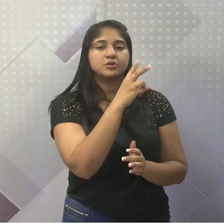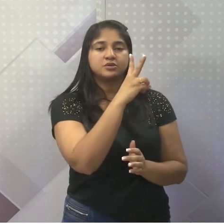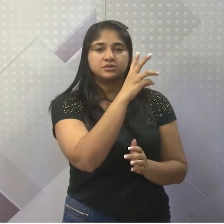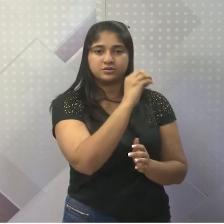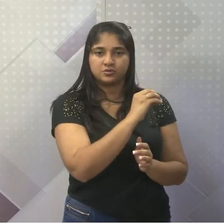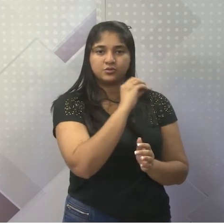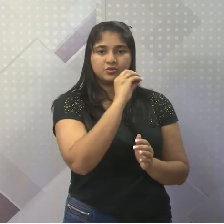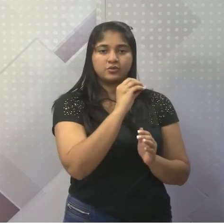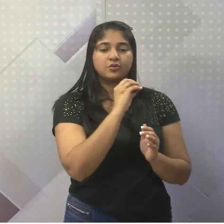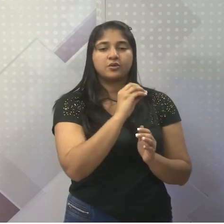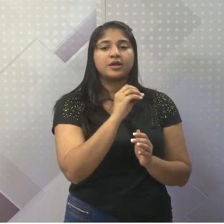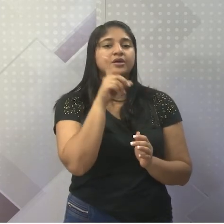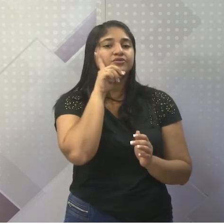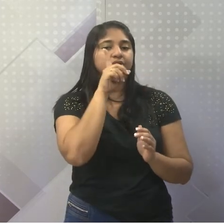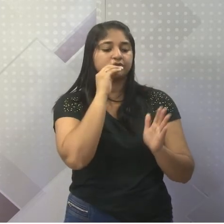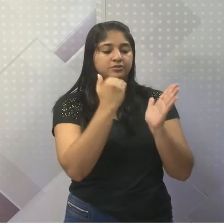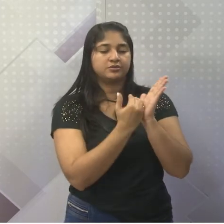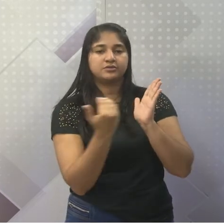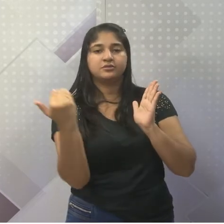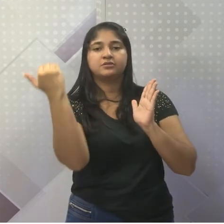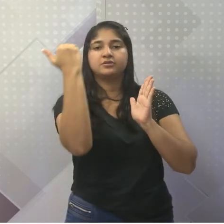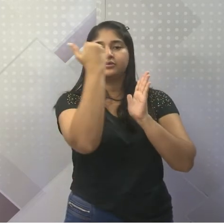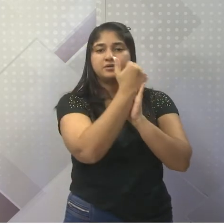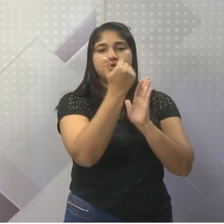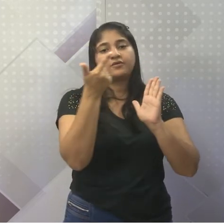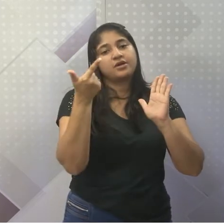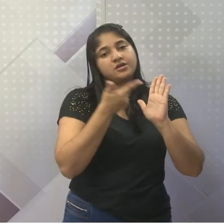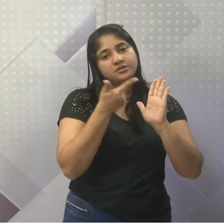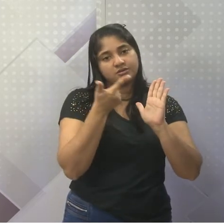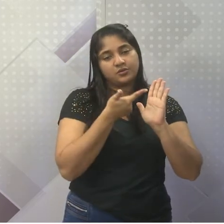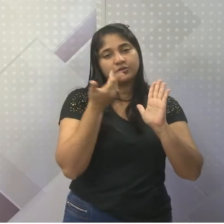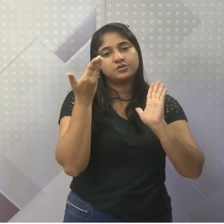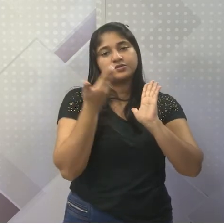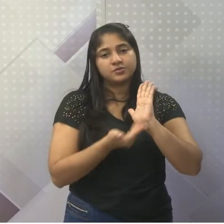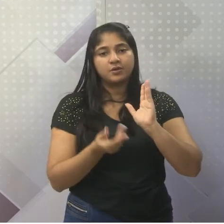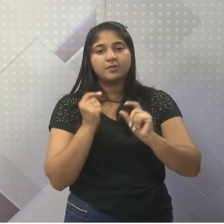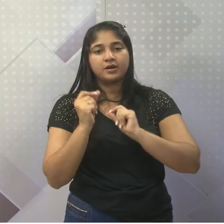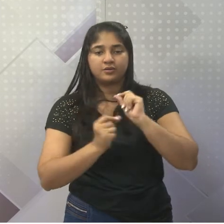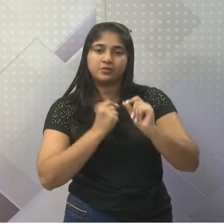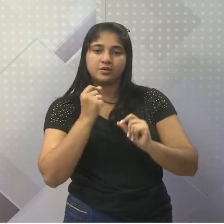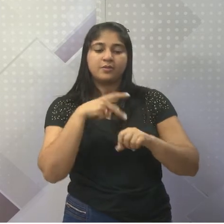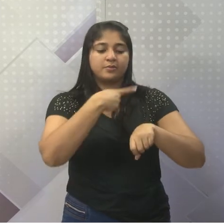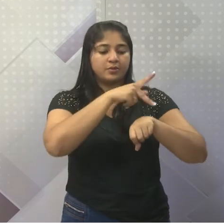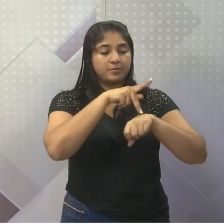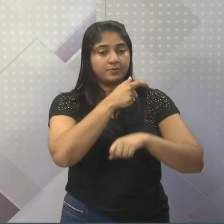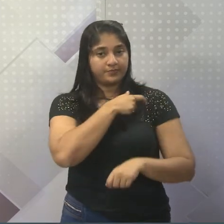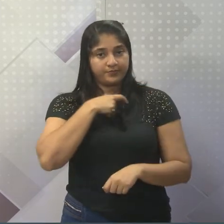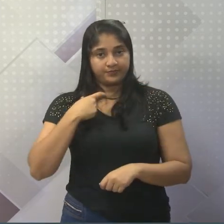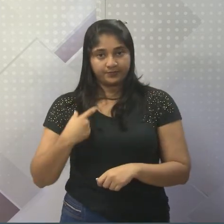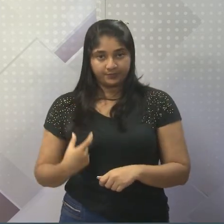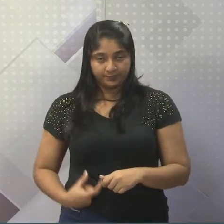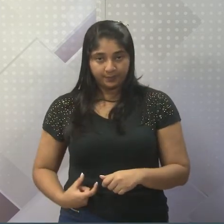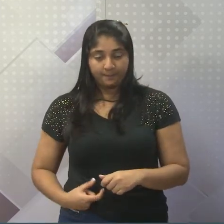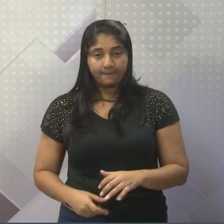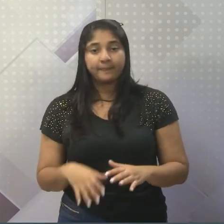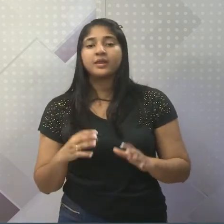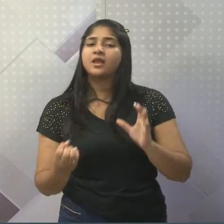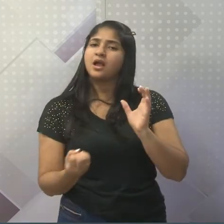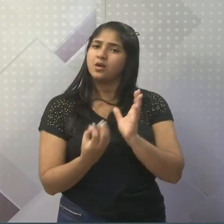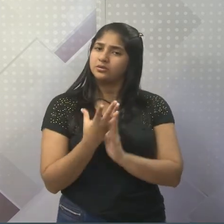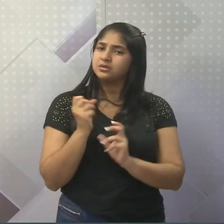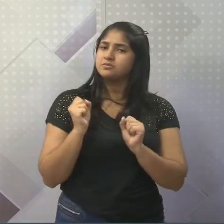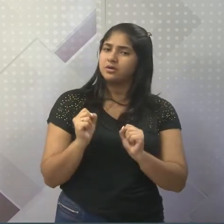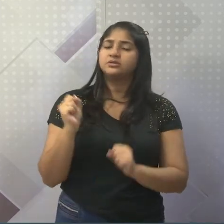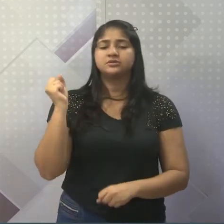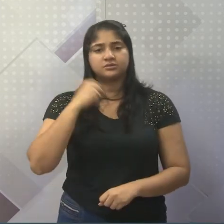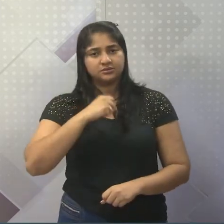ultrapassa os Estados Unidos e se torne a segunda maior economia, perdendo a tom somente da China. E isso pode acontecer? Sim.